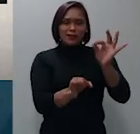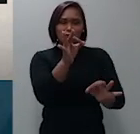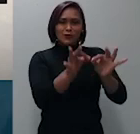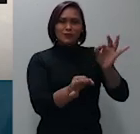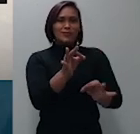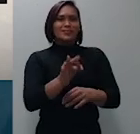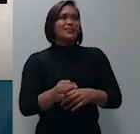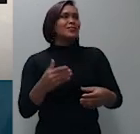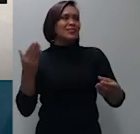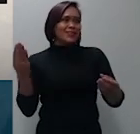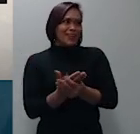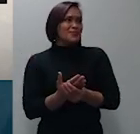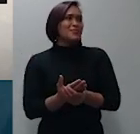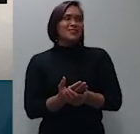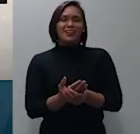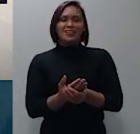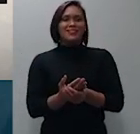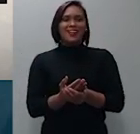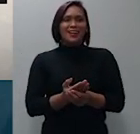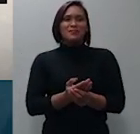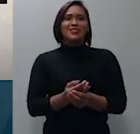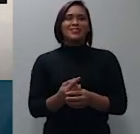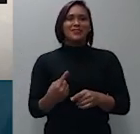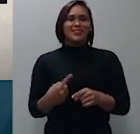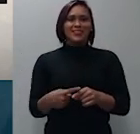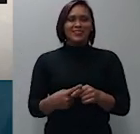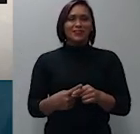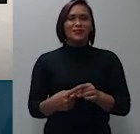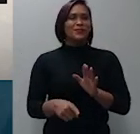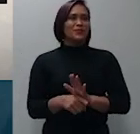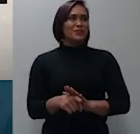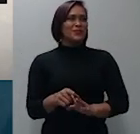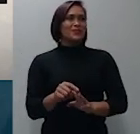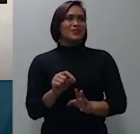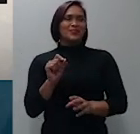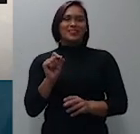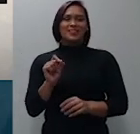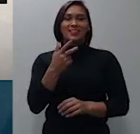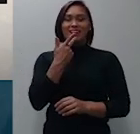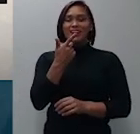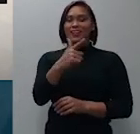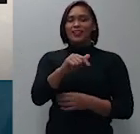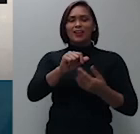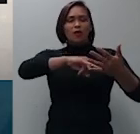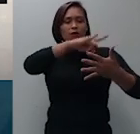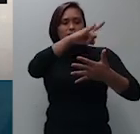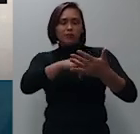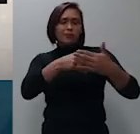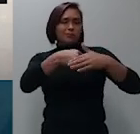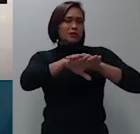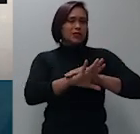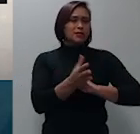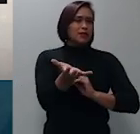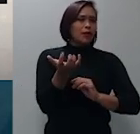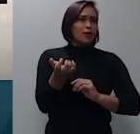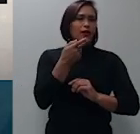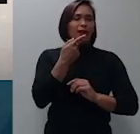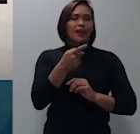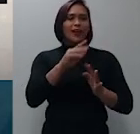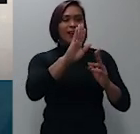prescrito, a despeito de não estar prescrita a pretensão da parte credora,